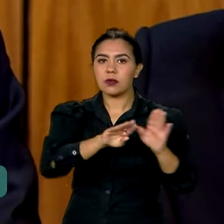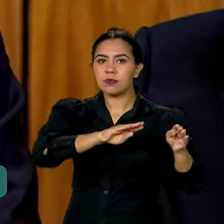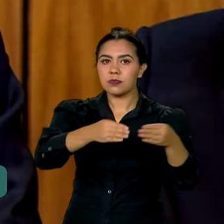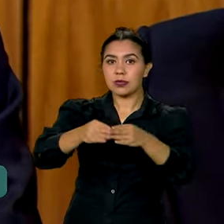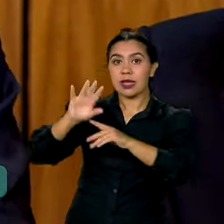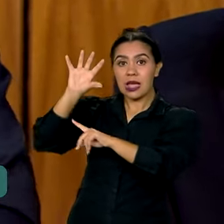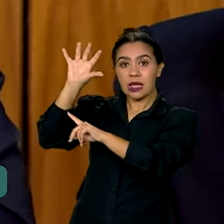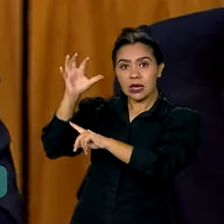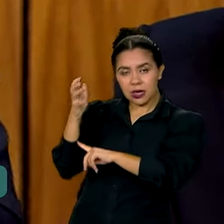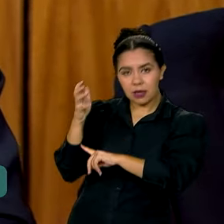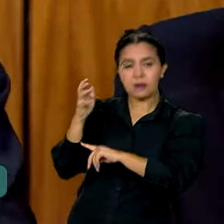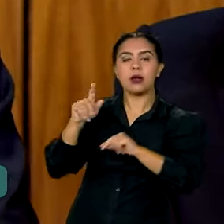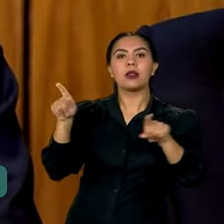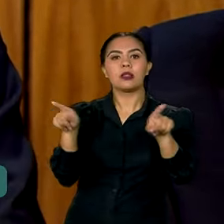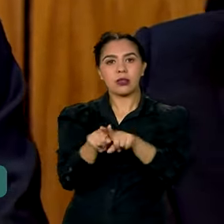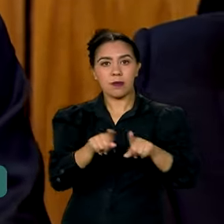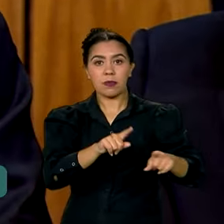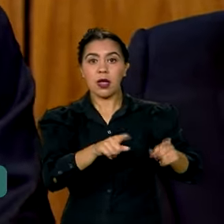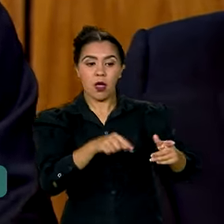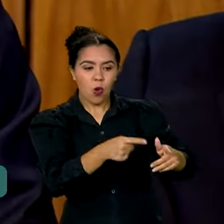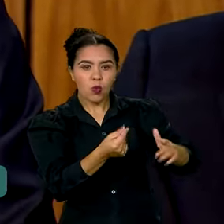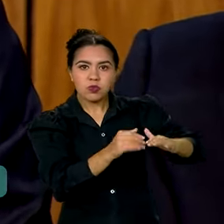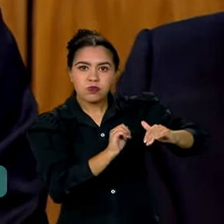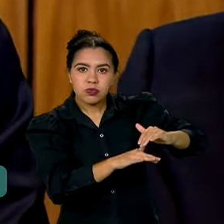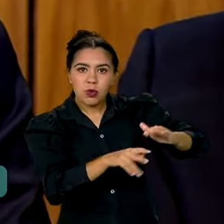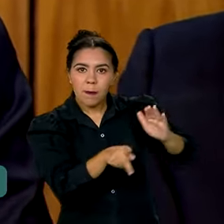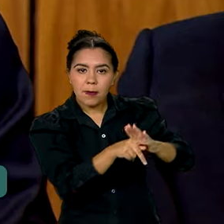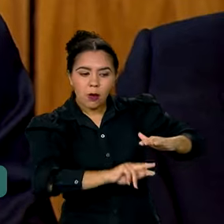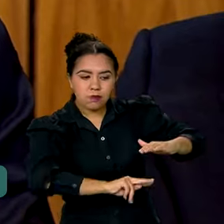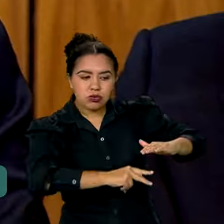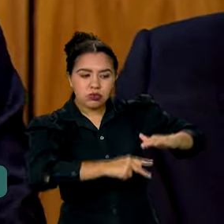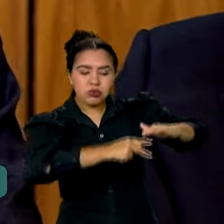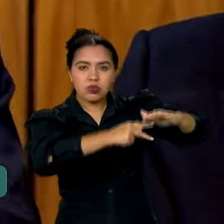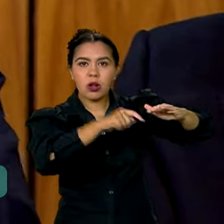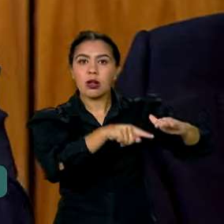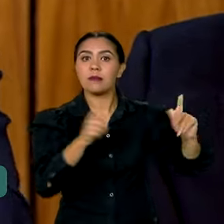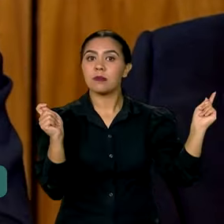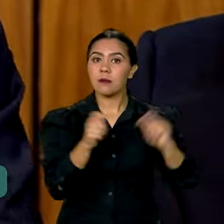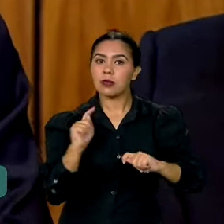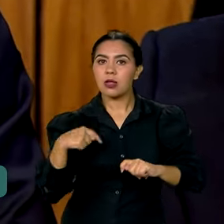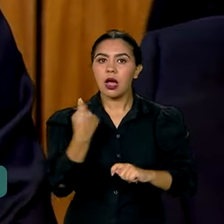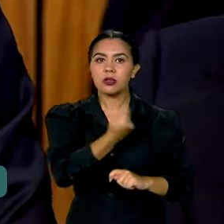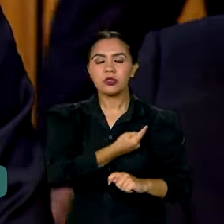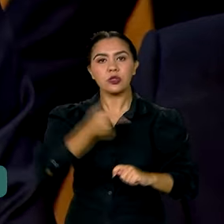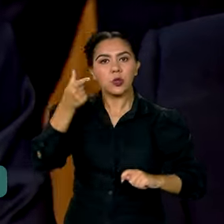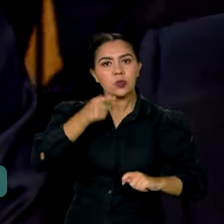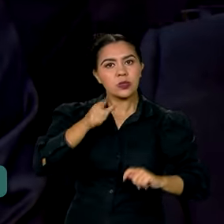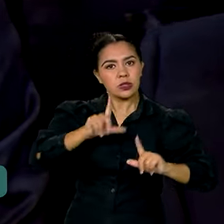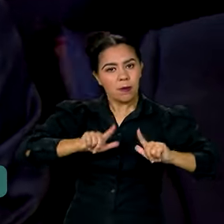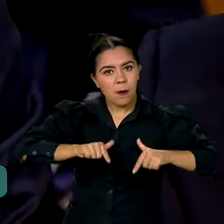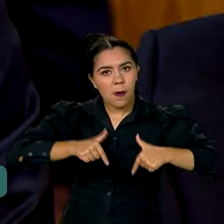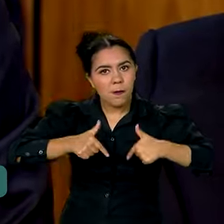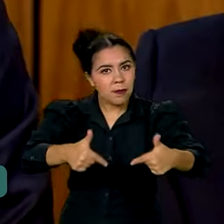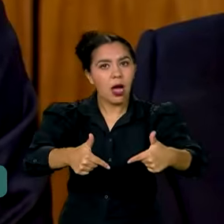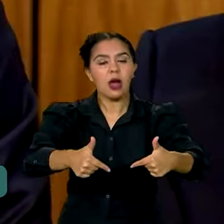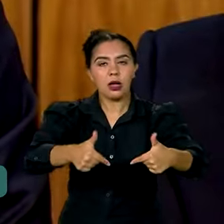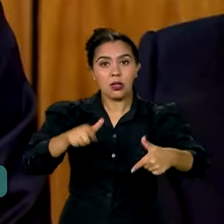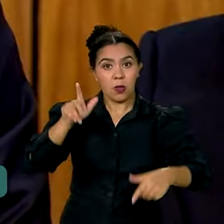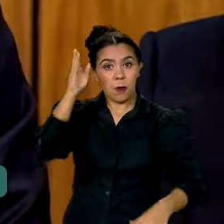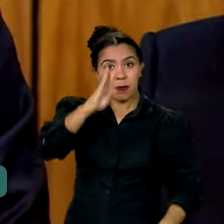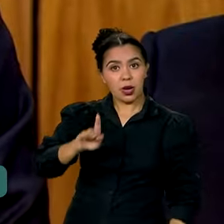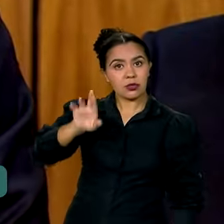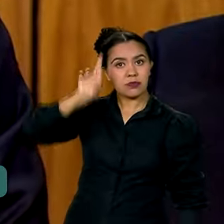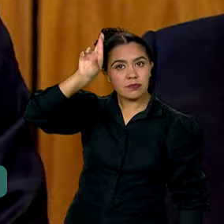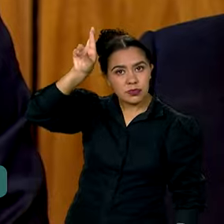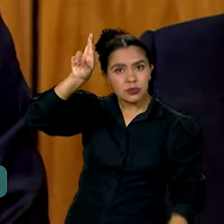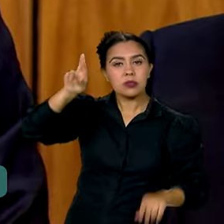ao ano. O Fundo Amazônia é sempre não reembolsável, para que a gente possa dar uma contribuição decisiva e o Brasil liderar essa agenda